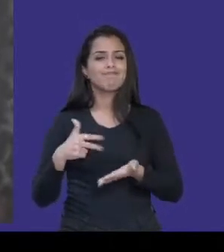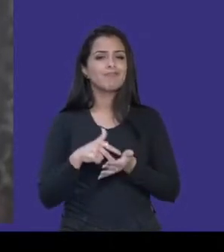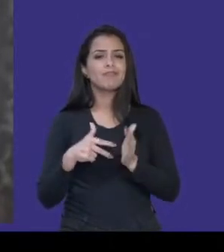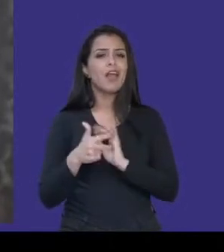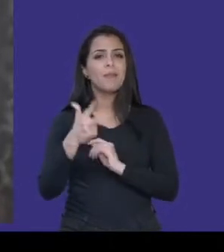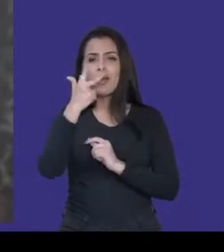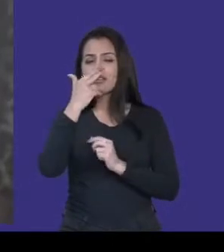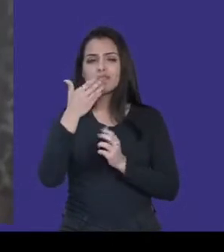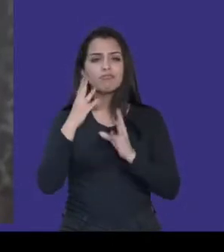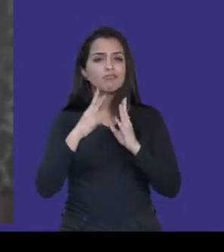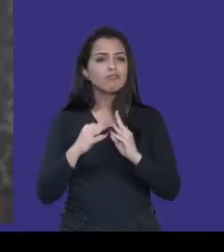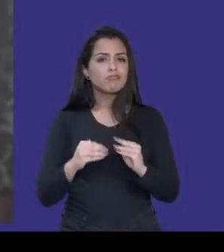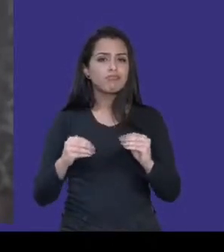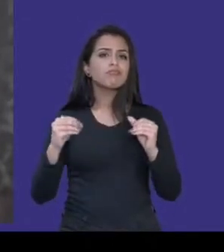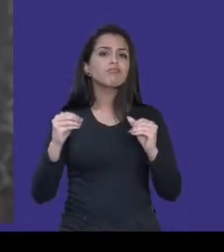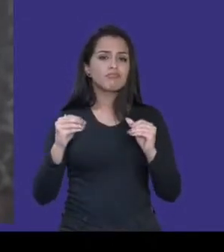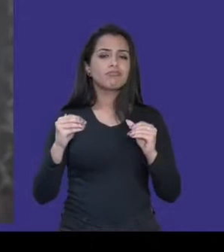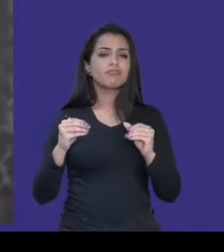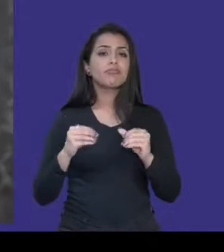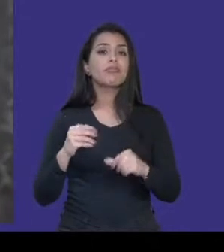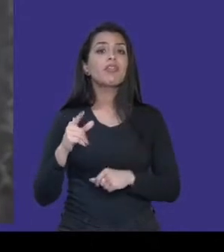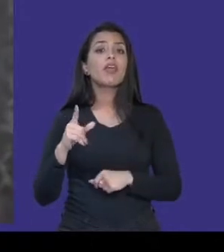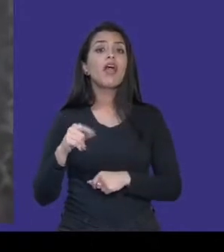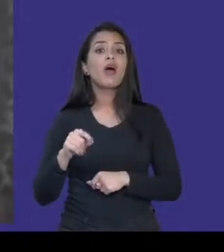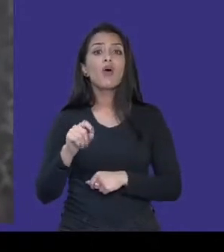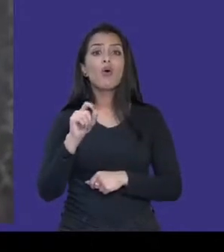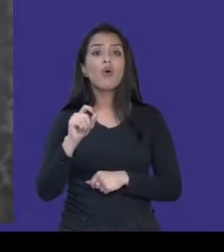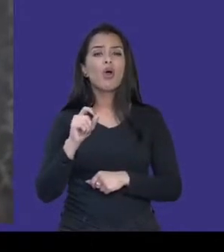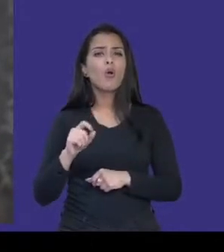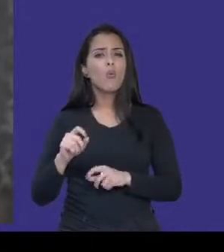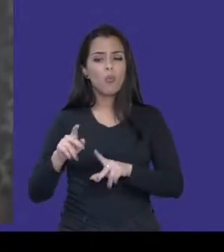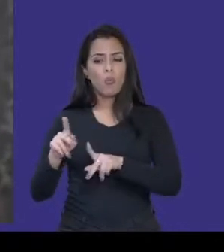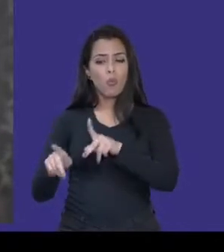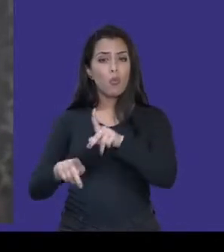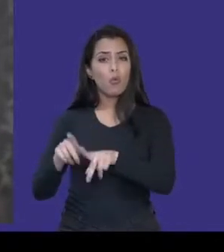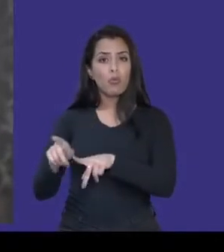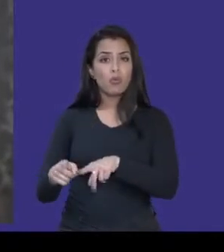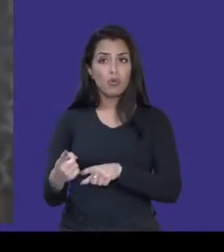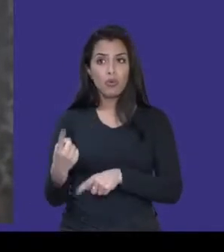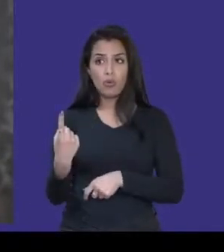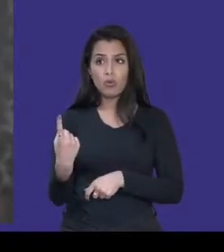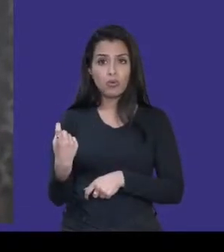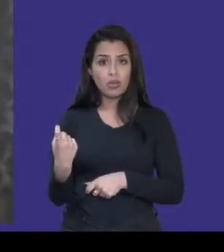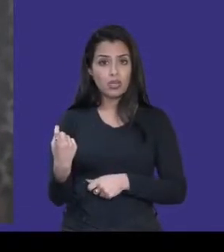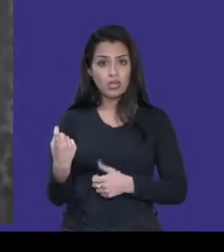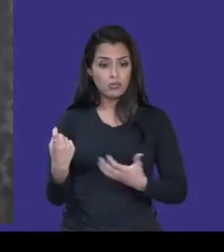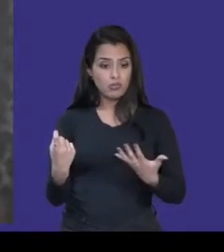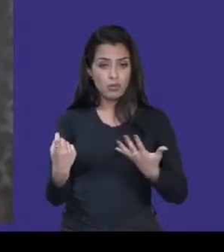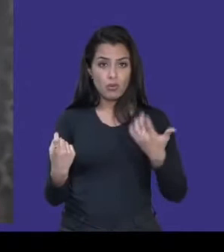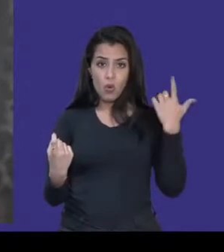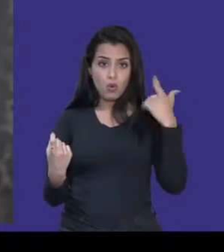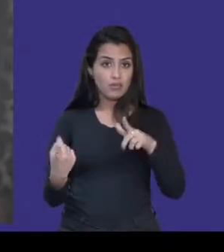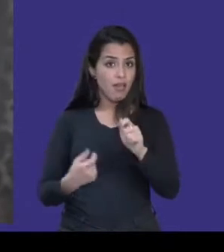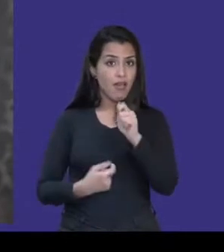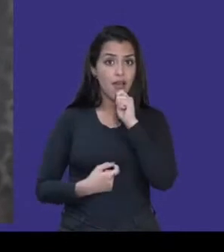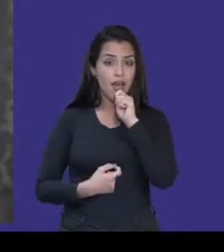menos não deveria mais fazer sentido, é a de que o único público que não consegue receber o conteúdo do rádio, e no caso